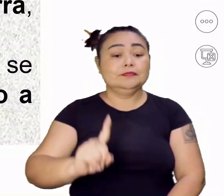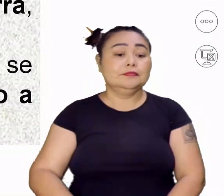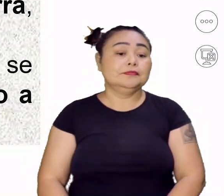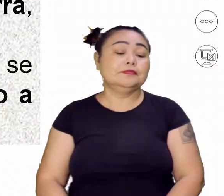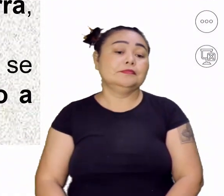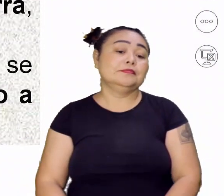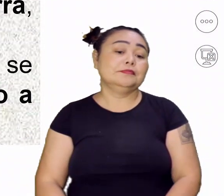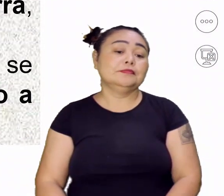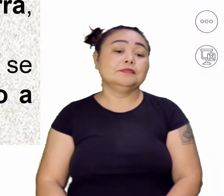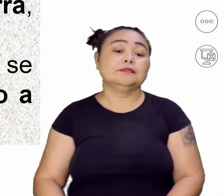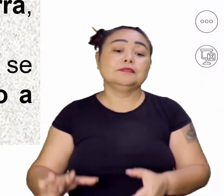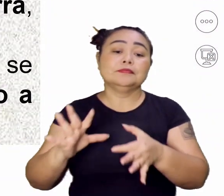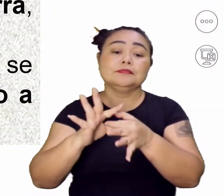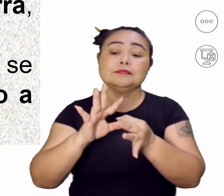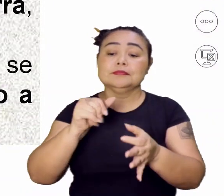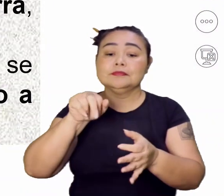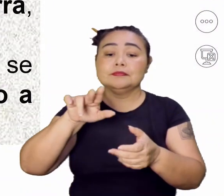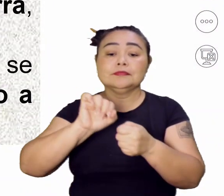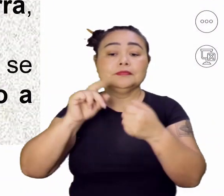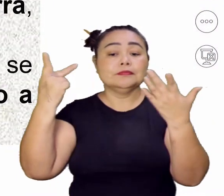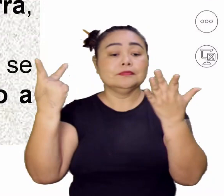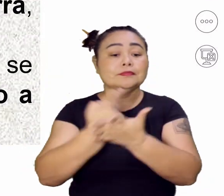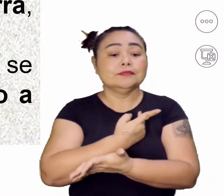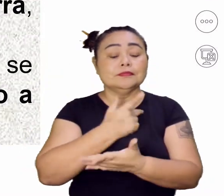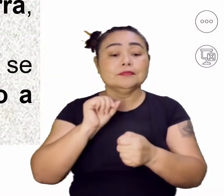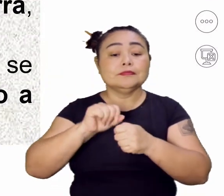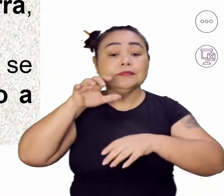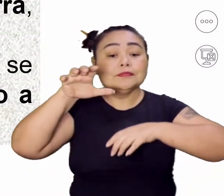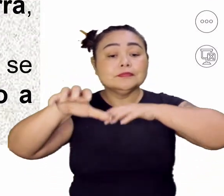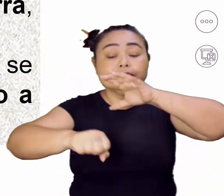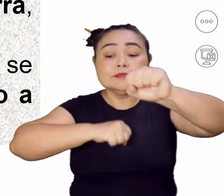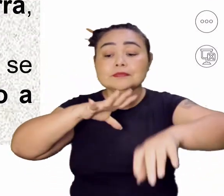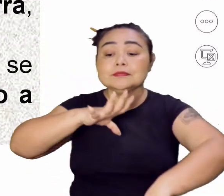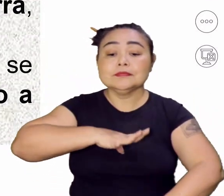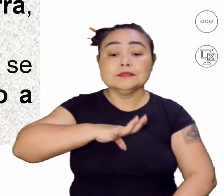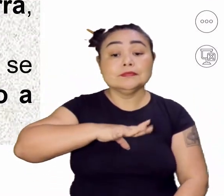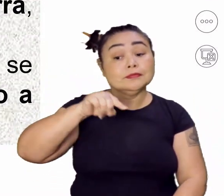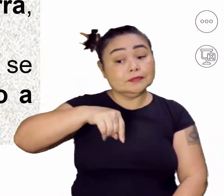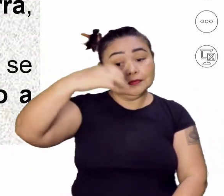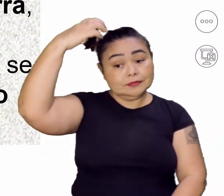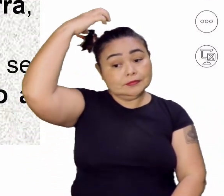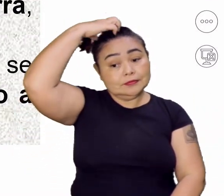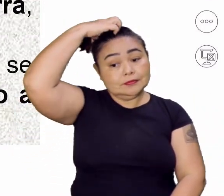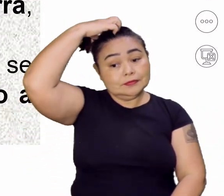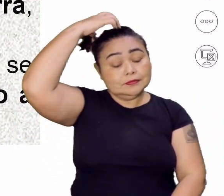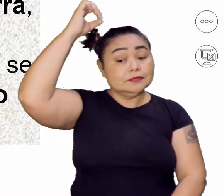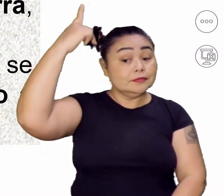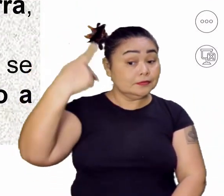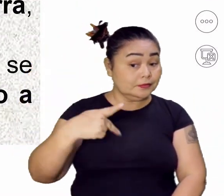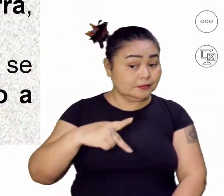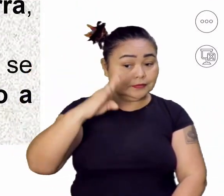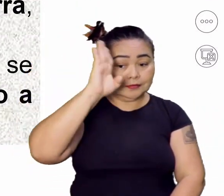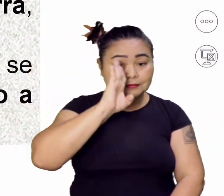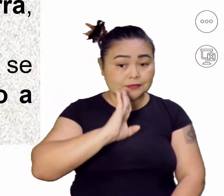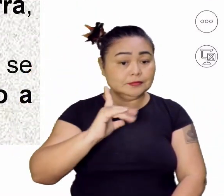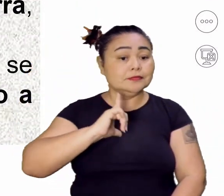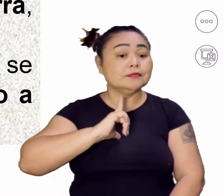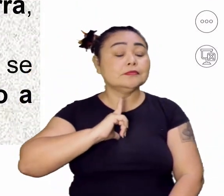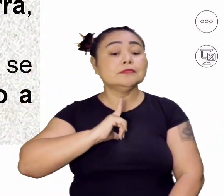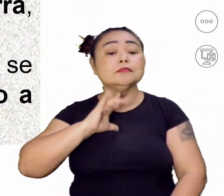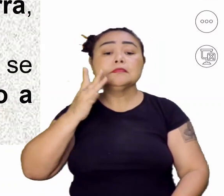A União Ibérica aconteceu em meio à colonização portuguesa no Brasil. Nesse contexto, uma das principais